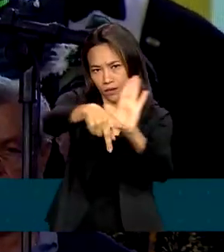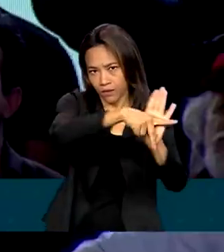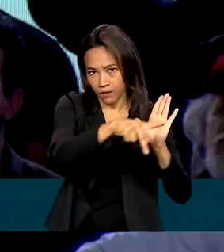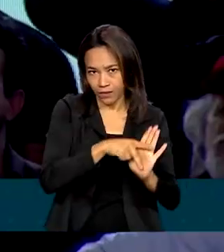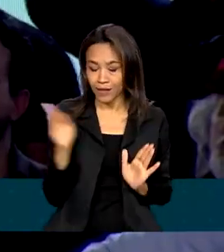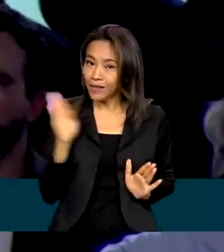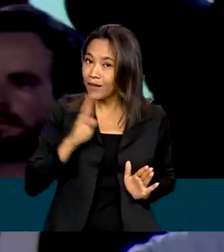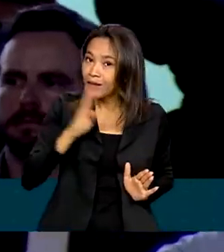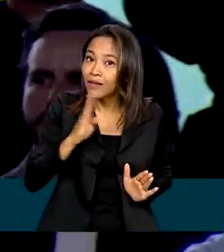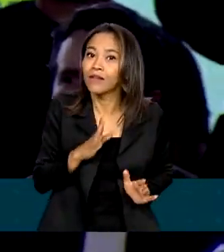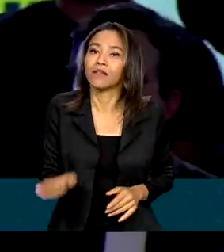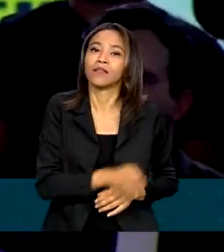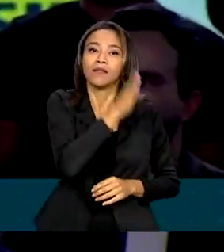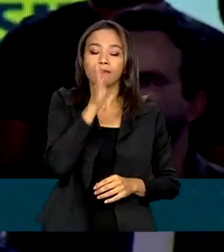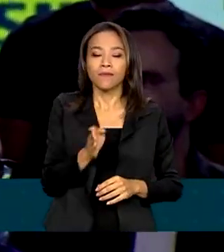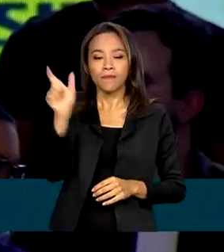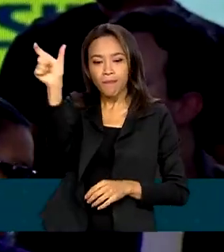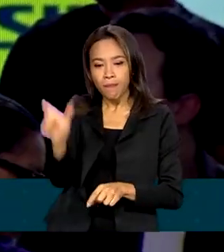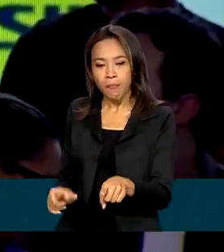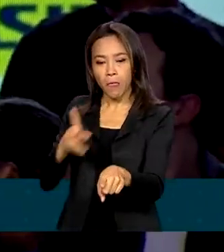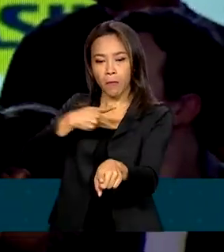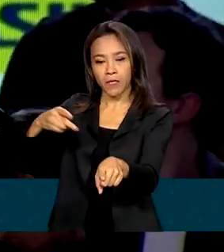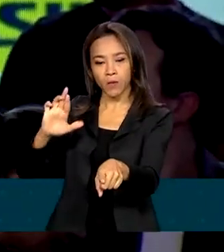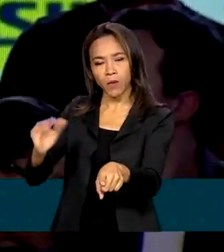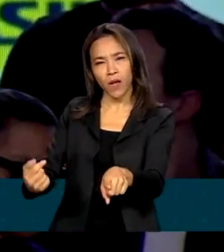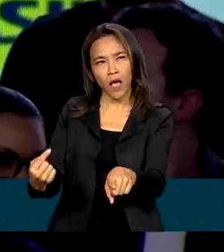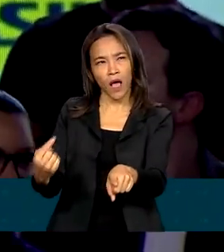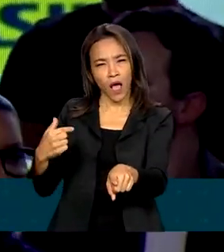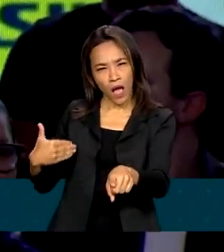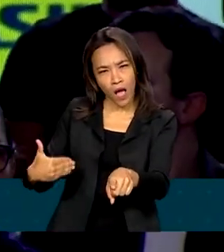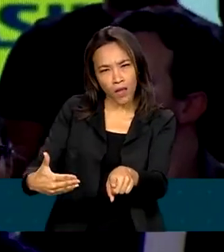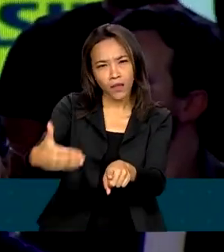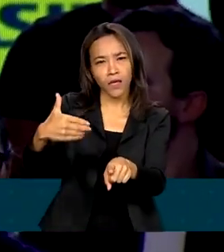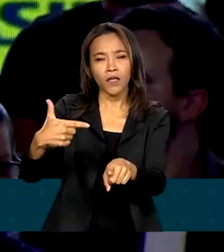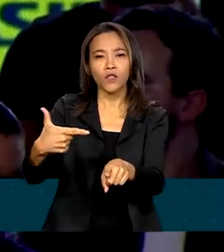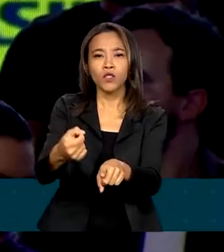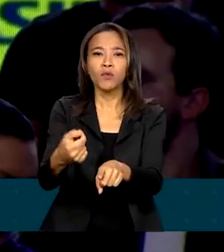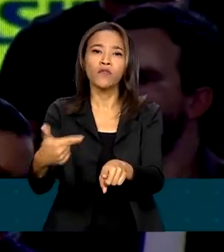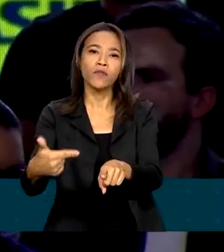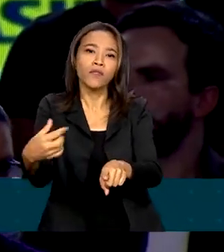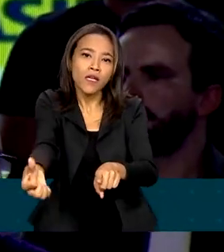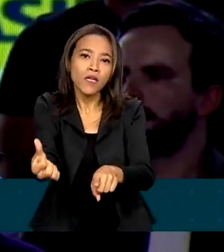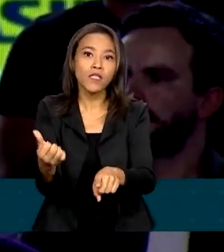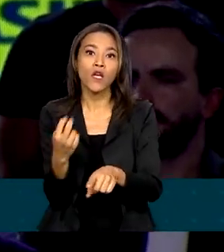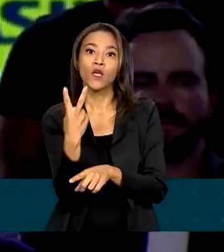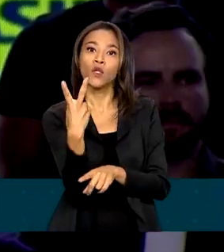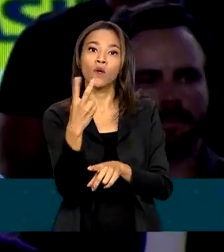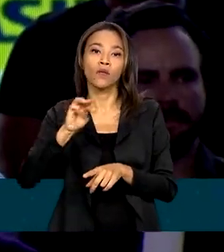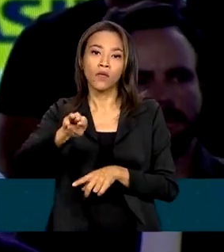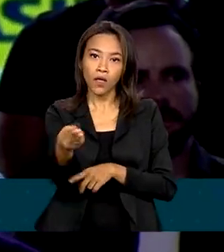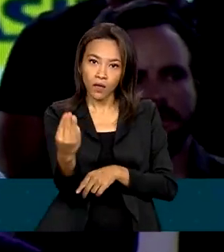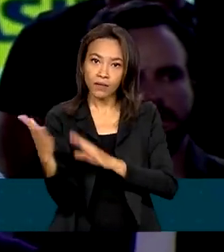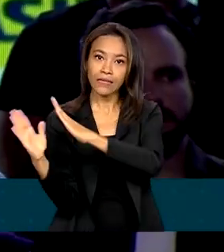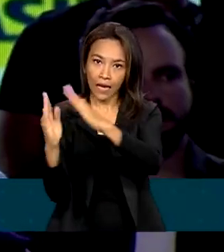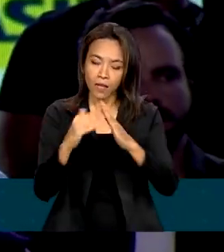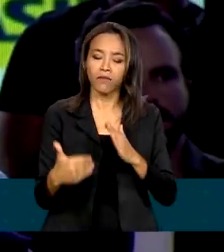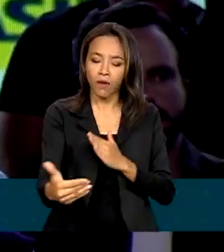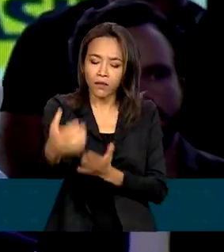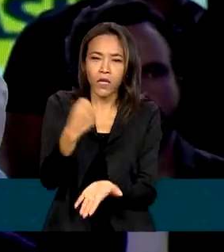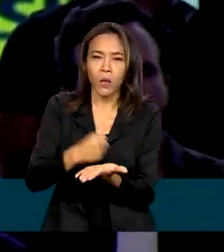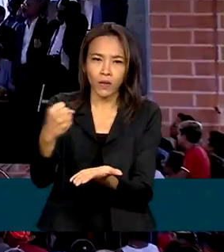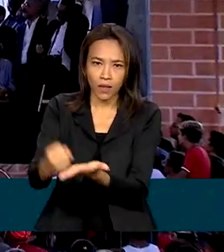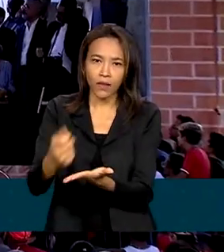possível. O presidente Lula disse que até 2026, 2 milhões de casas devem ser contratadas e